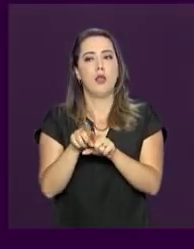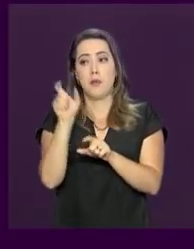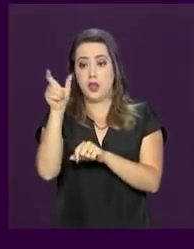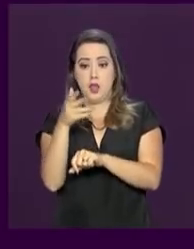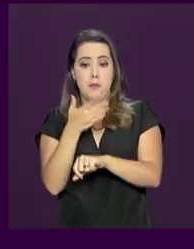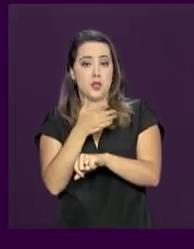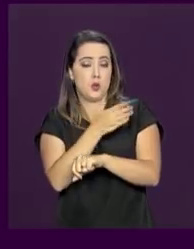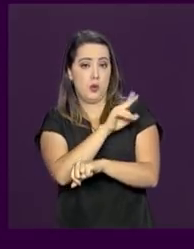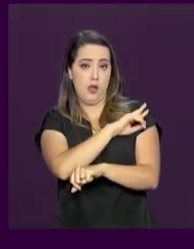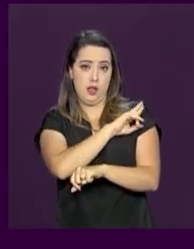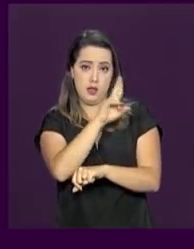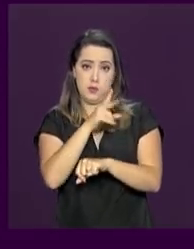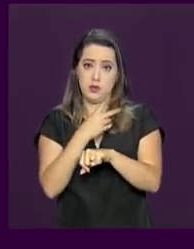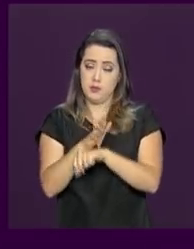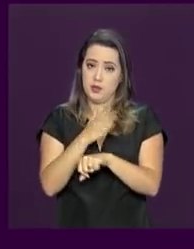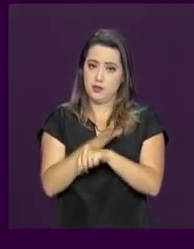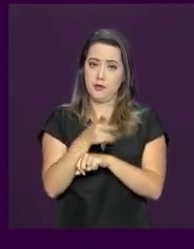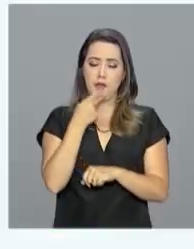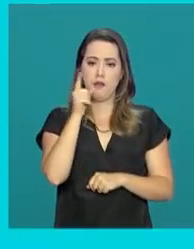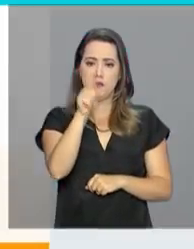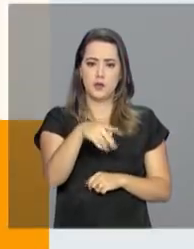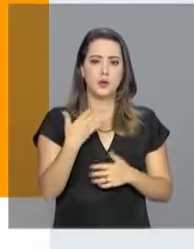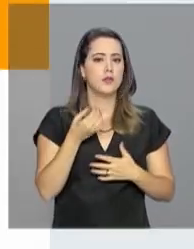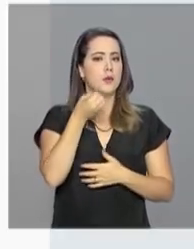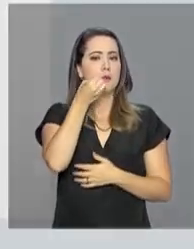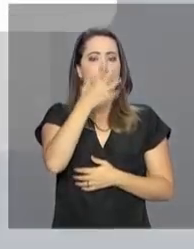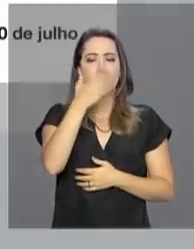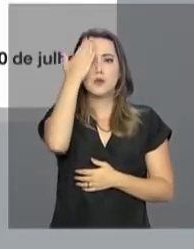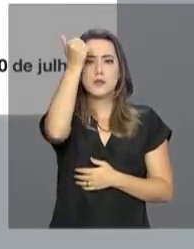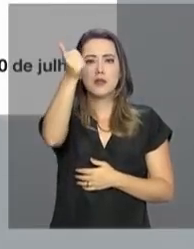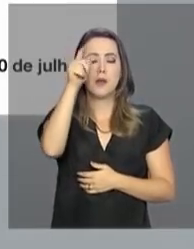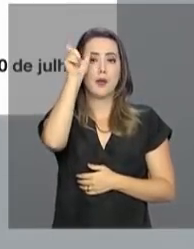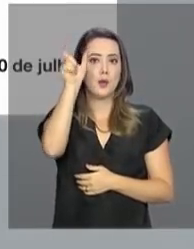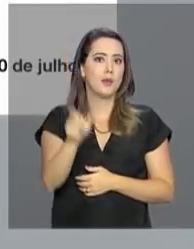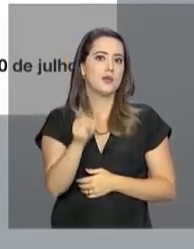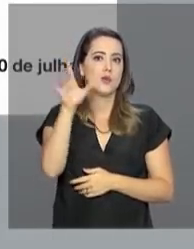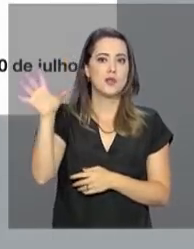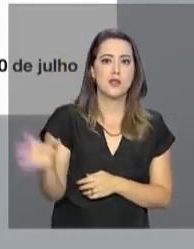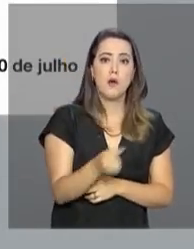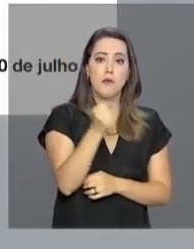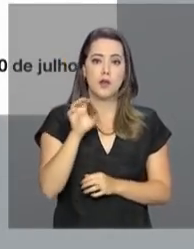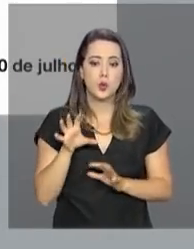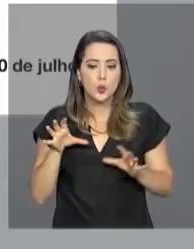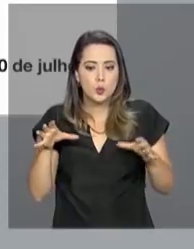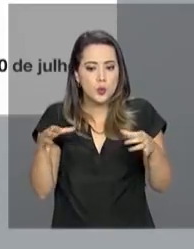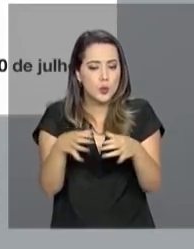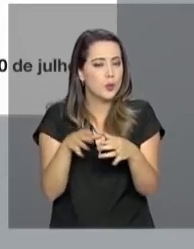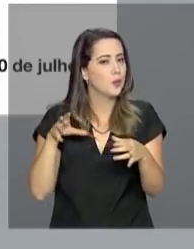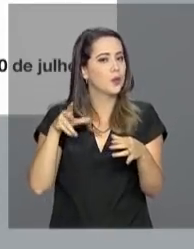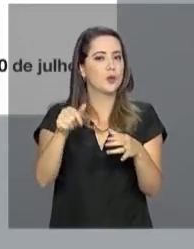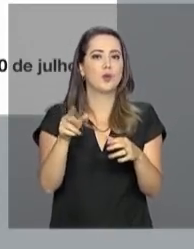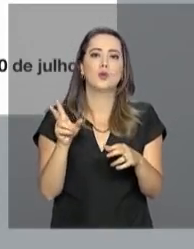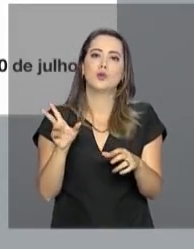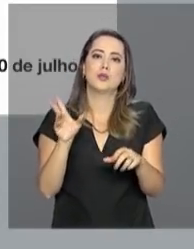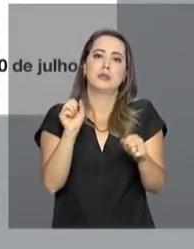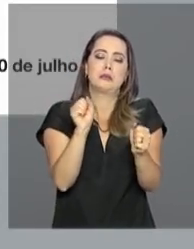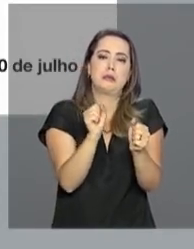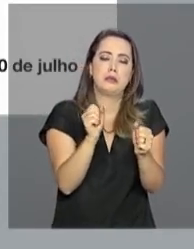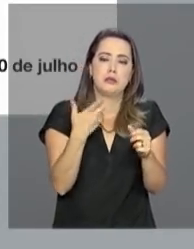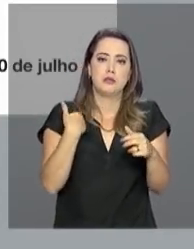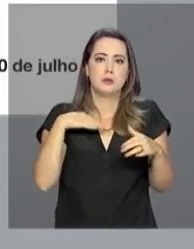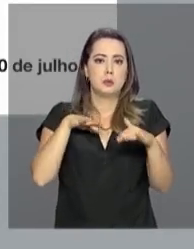Temer disse que foi um alívio saber que mergulhadores e bombeiros salvaram todo o grupo que estava preso em uma caverna